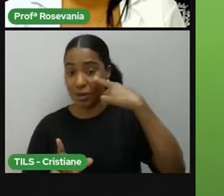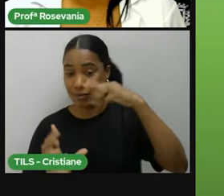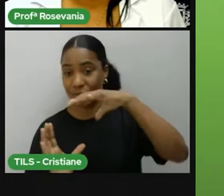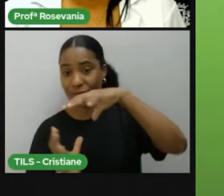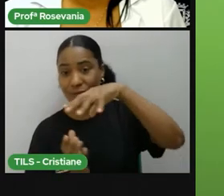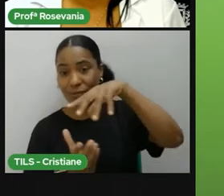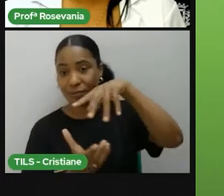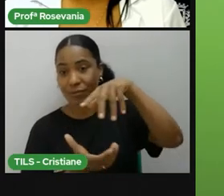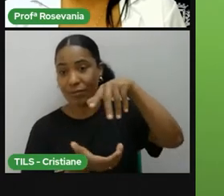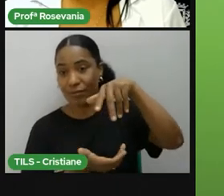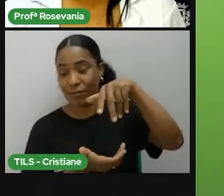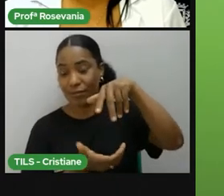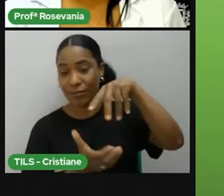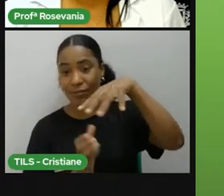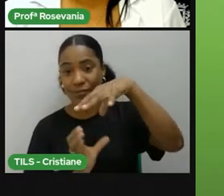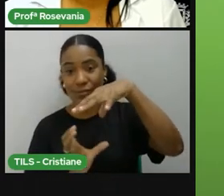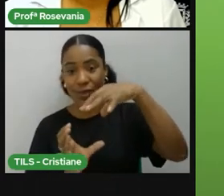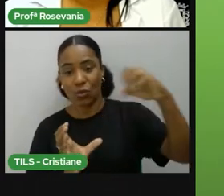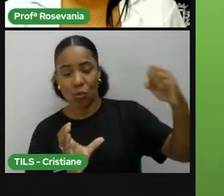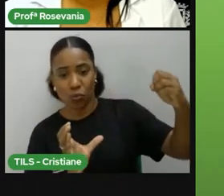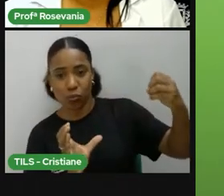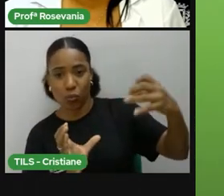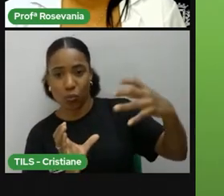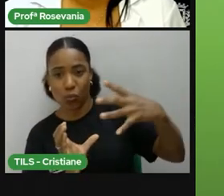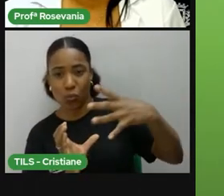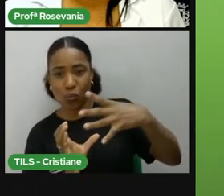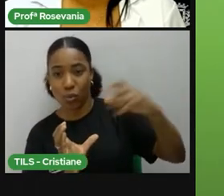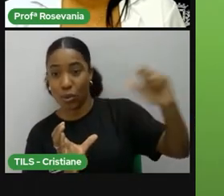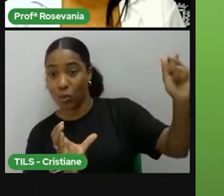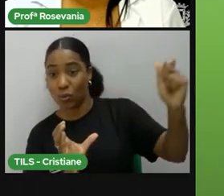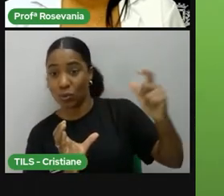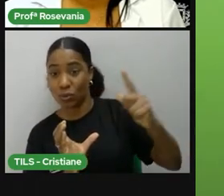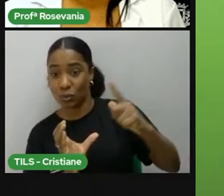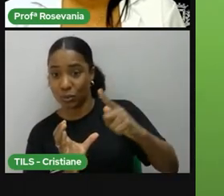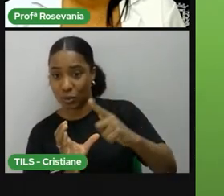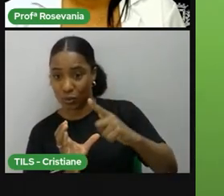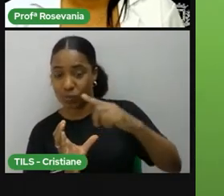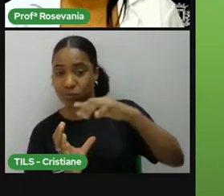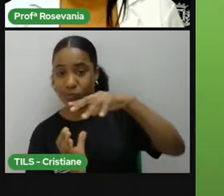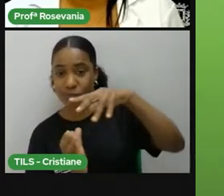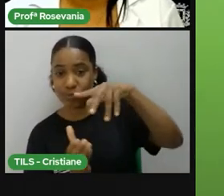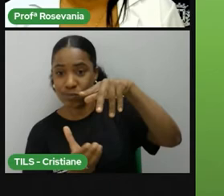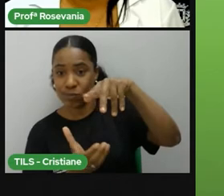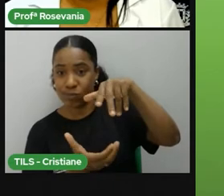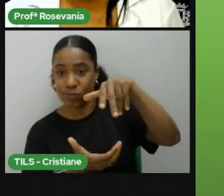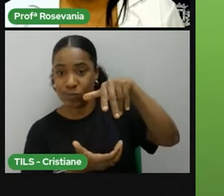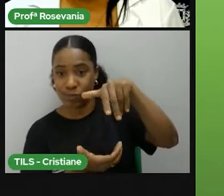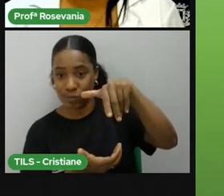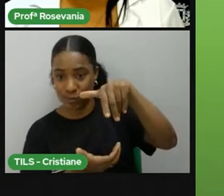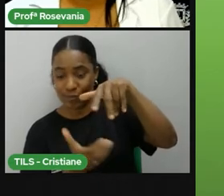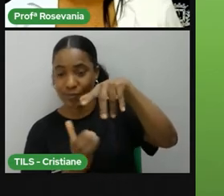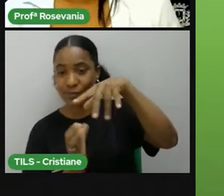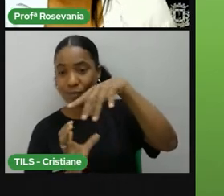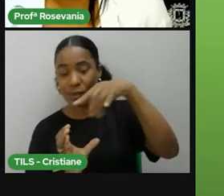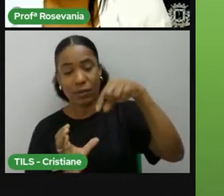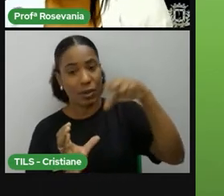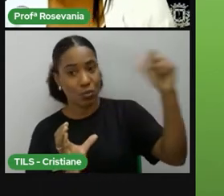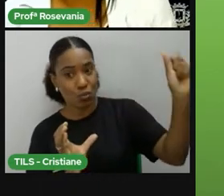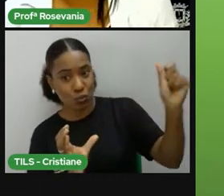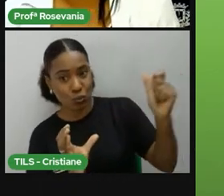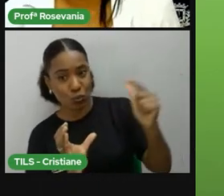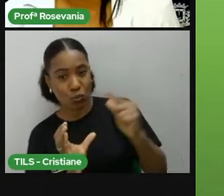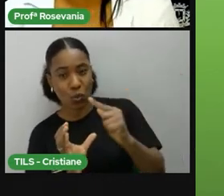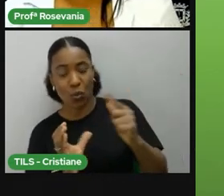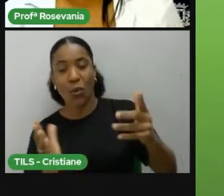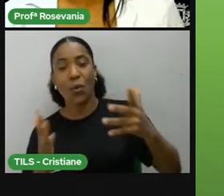do verão, o sol também, ela incide sobre essas partes, a partir das outras, já é um pouquinho perpendicular, já não tem tanta incidência, assim, como a gente